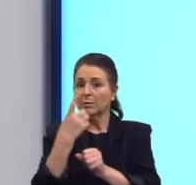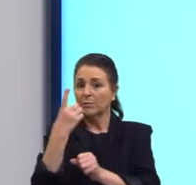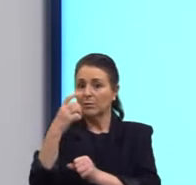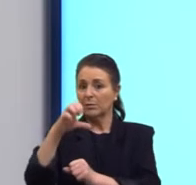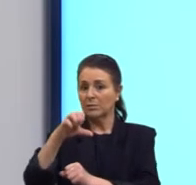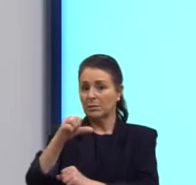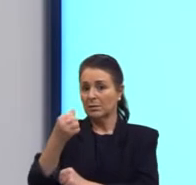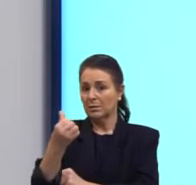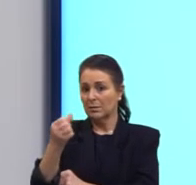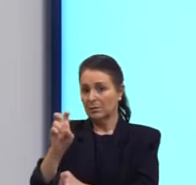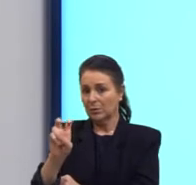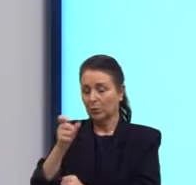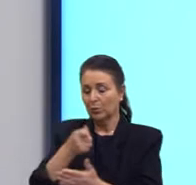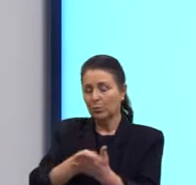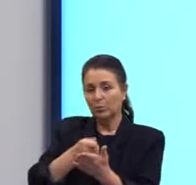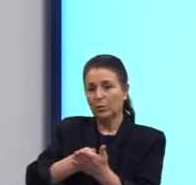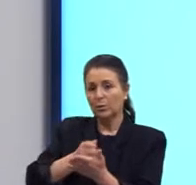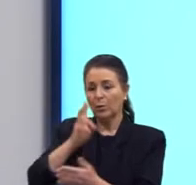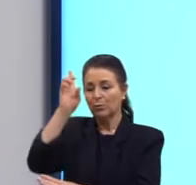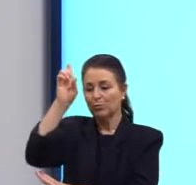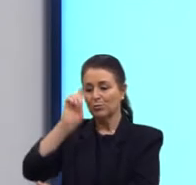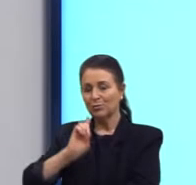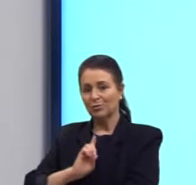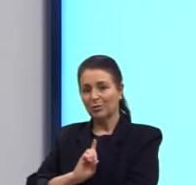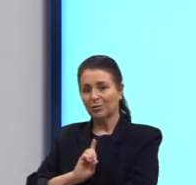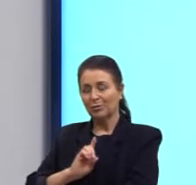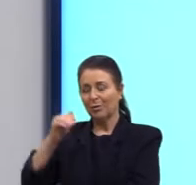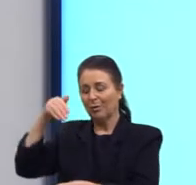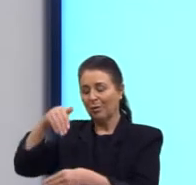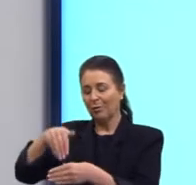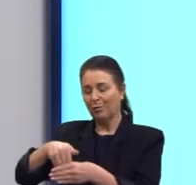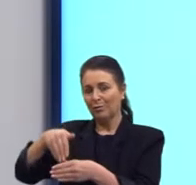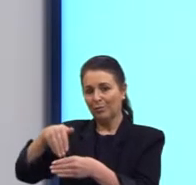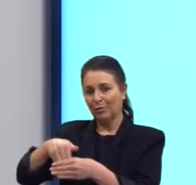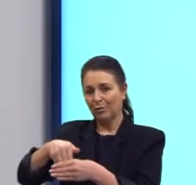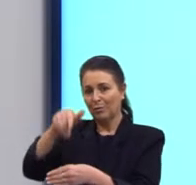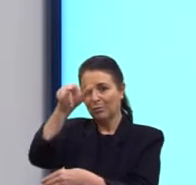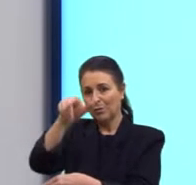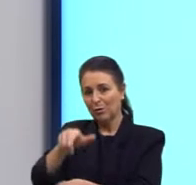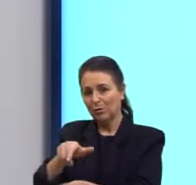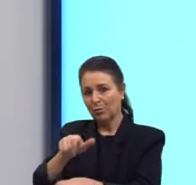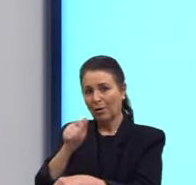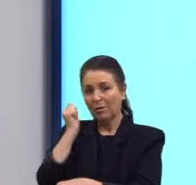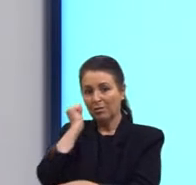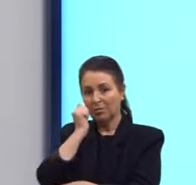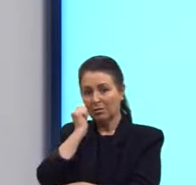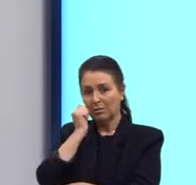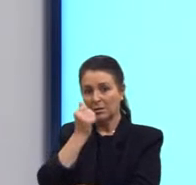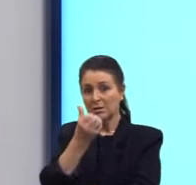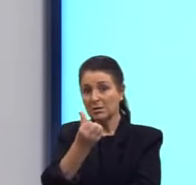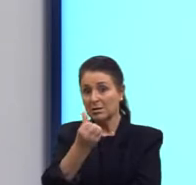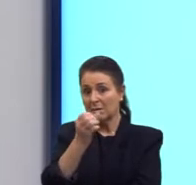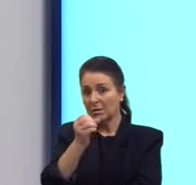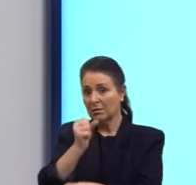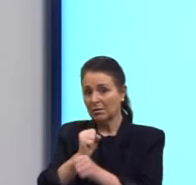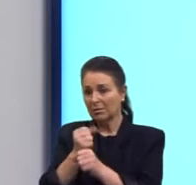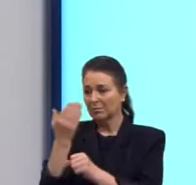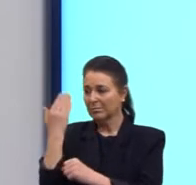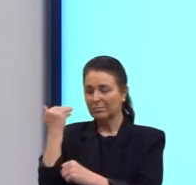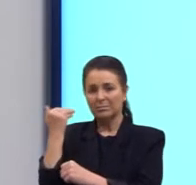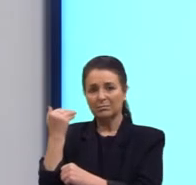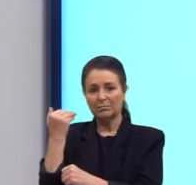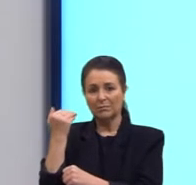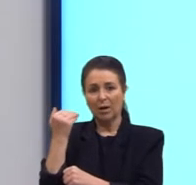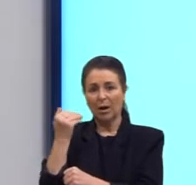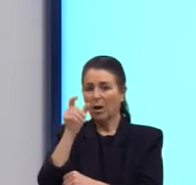lutando pelo quê? pelo direito ao voto para pessoas negras. Gente, 60 anos atrás pessoas negras não podiam